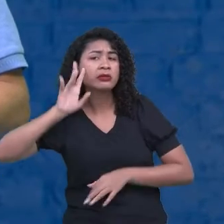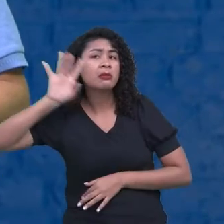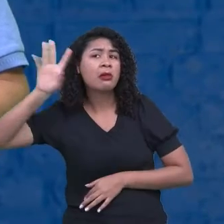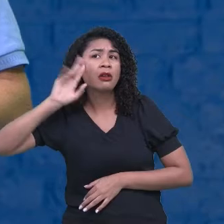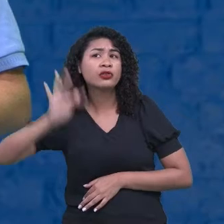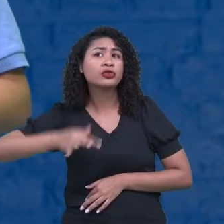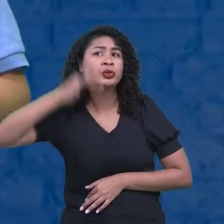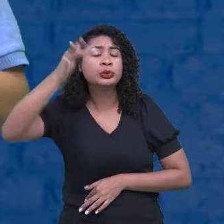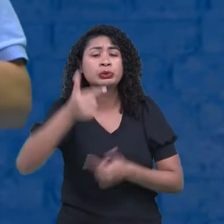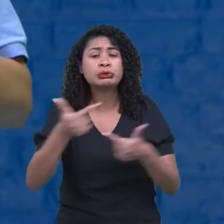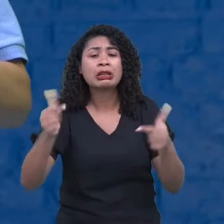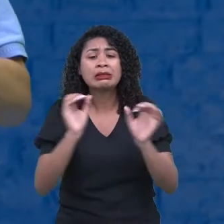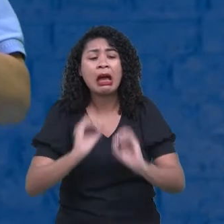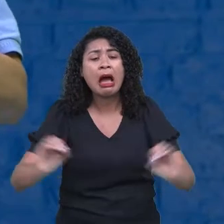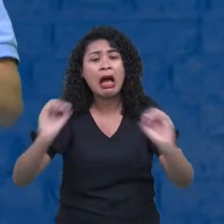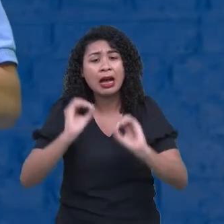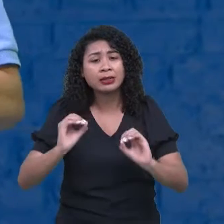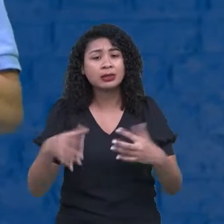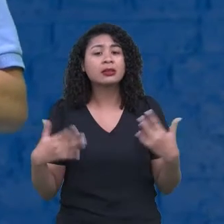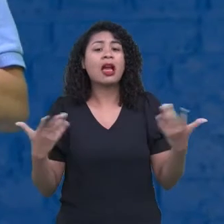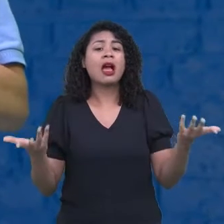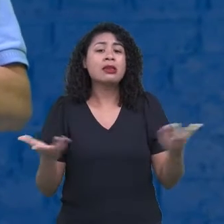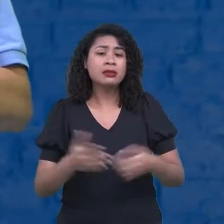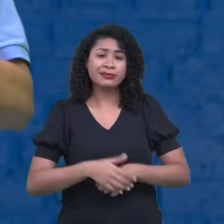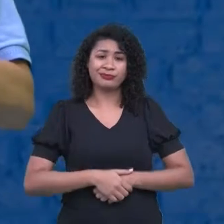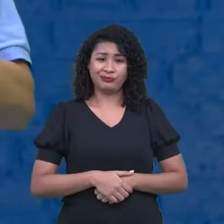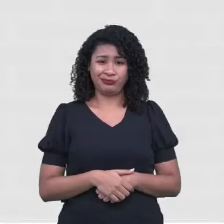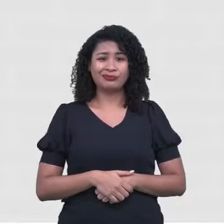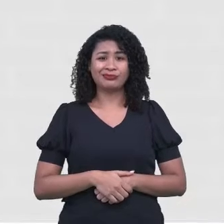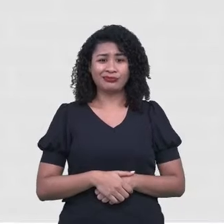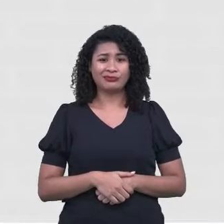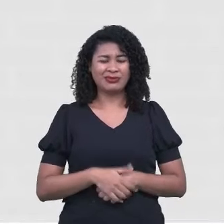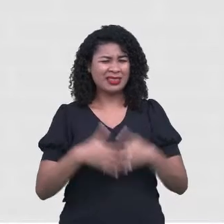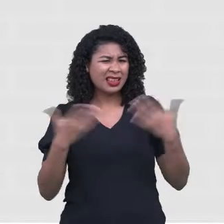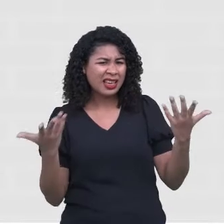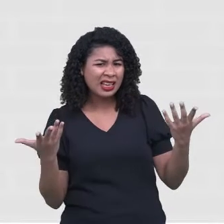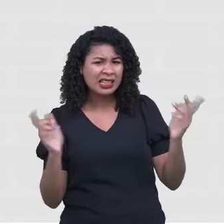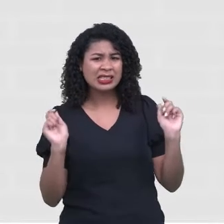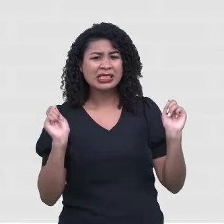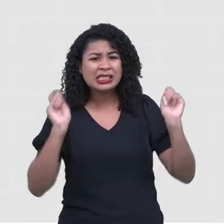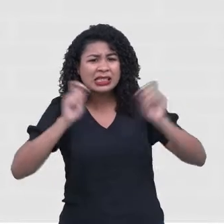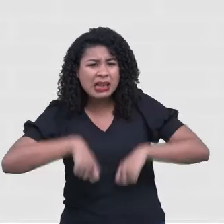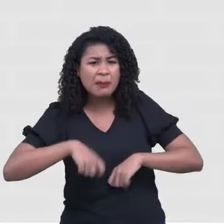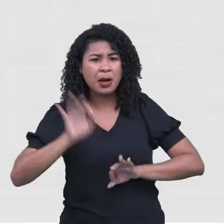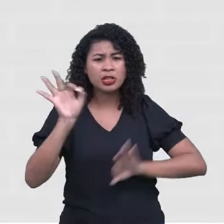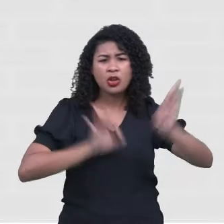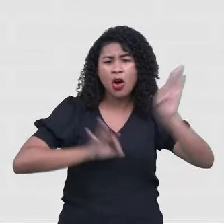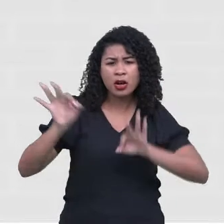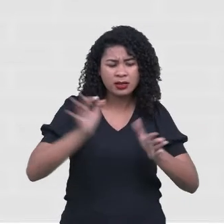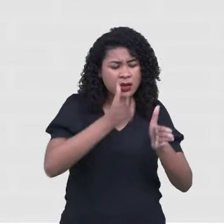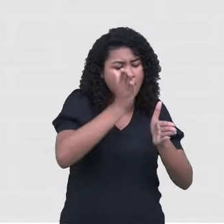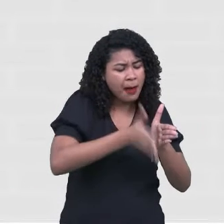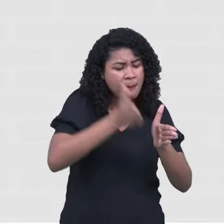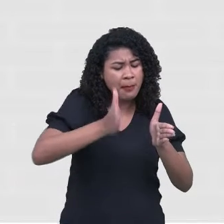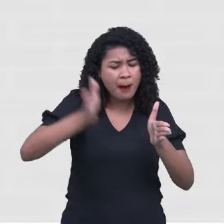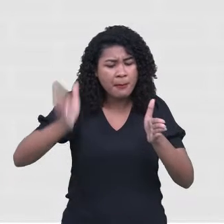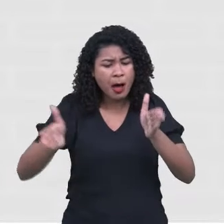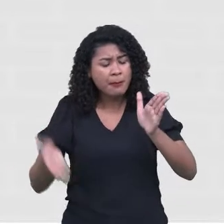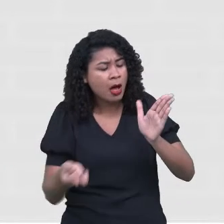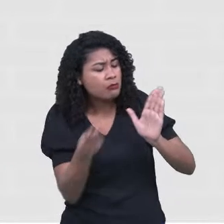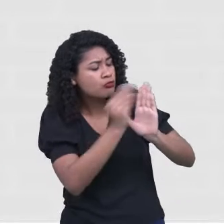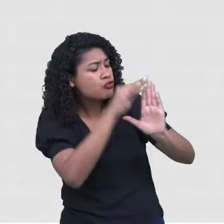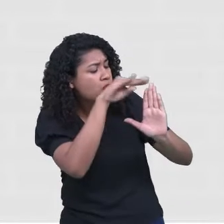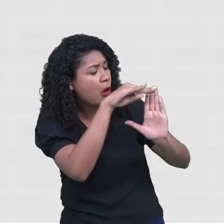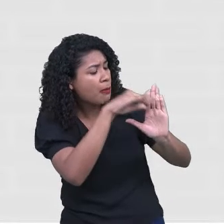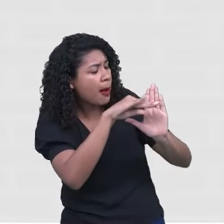certo? E aí, será possível realizar esses passos? Como você pode